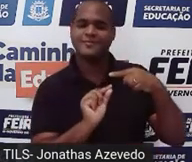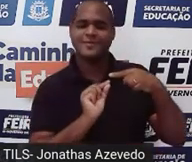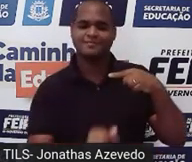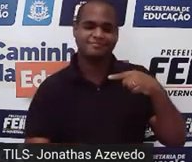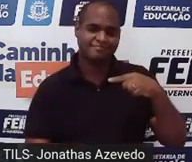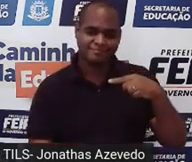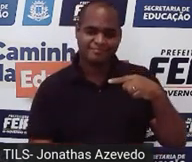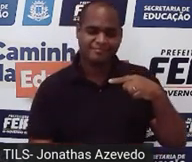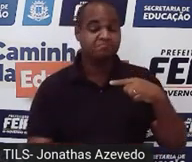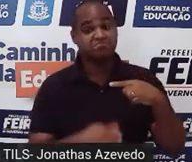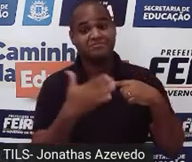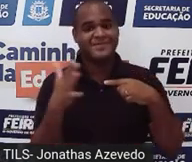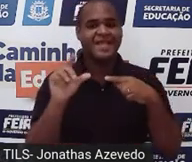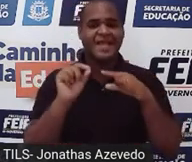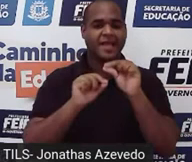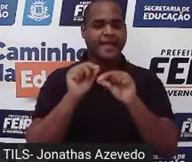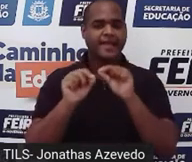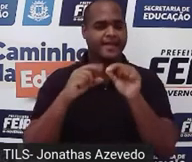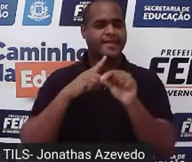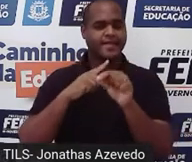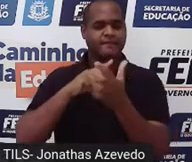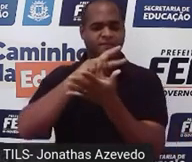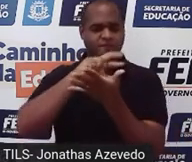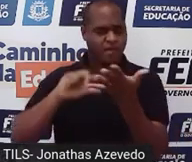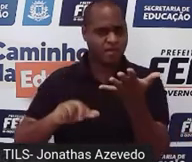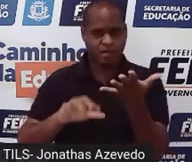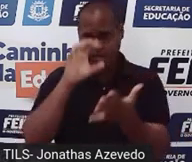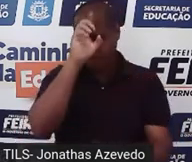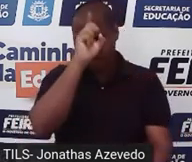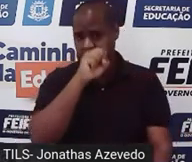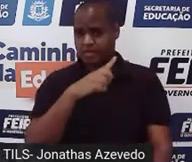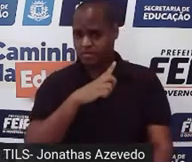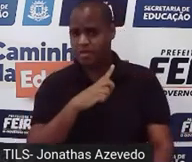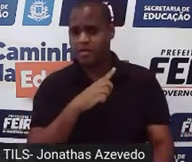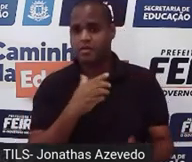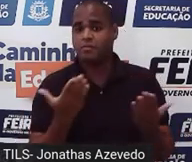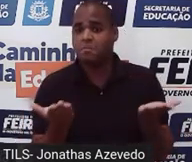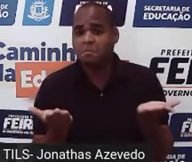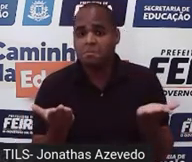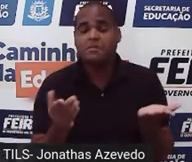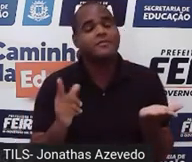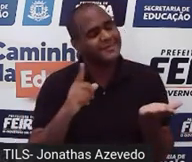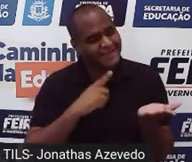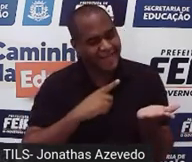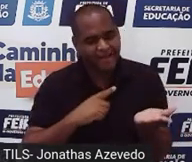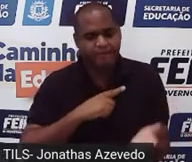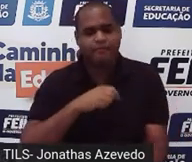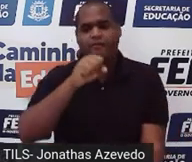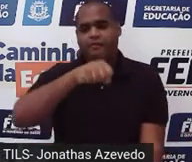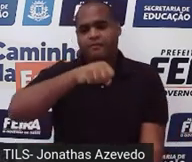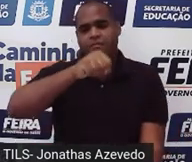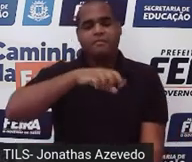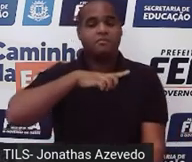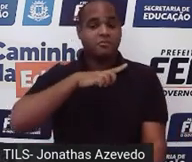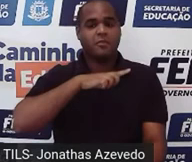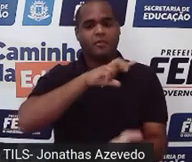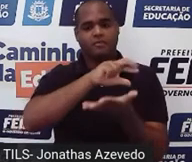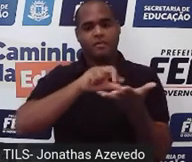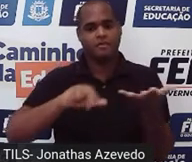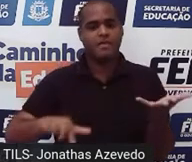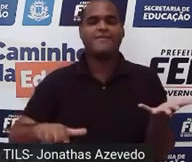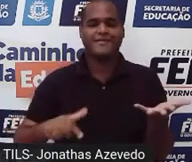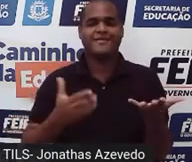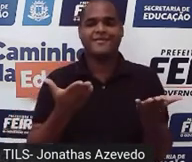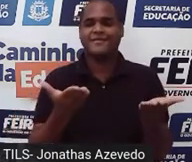tá? Aliás, tem coisa ainda pra aprender sobre frações? Tem, e tem bastante coisa, tá bom?